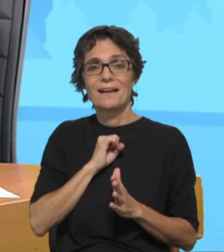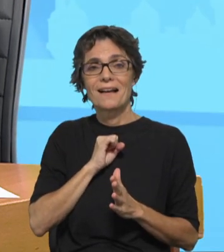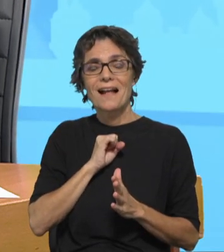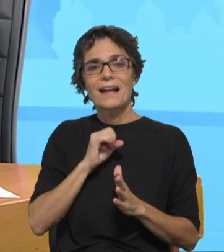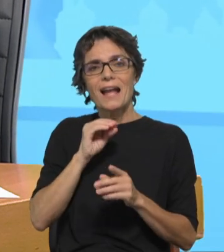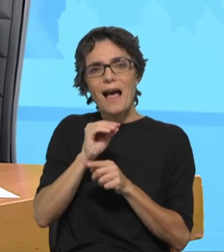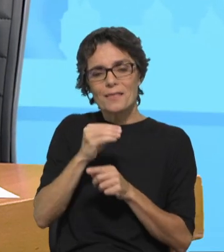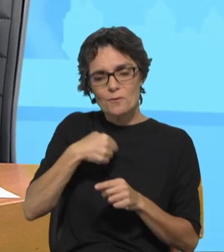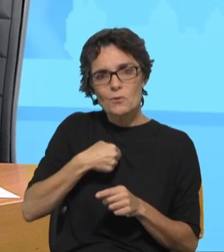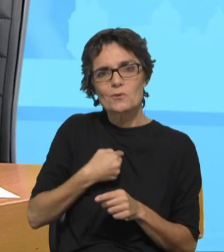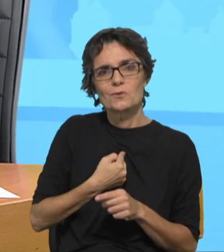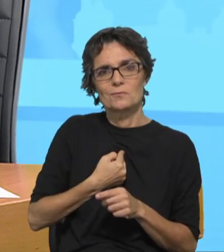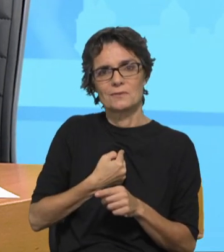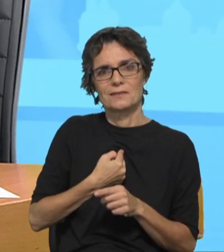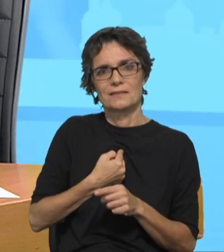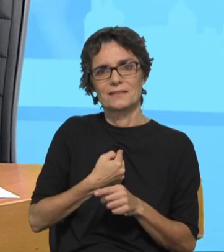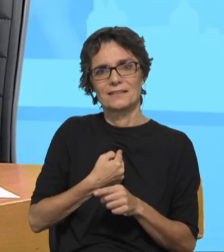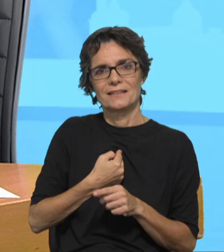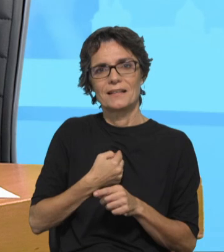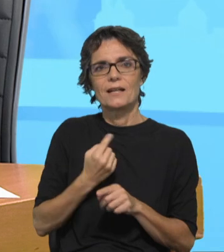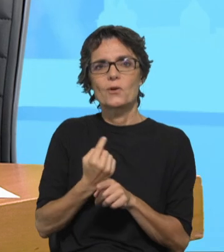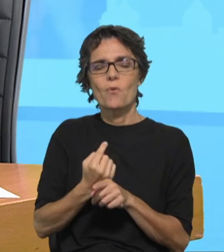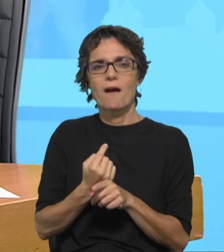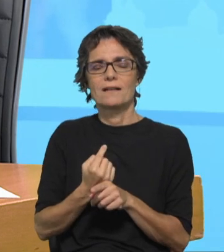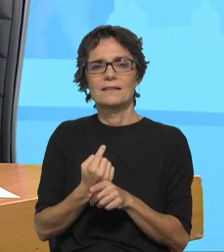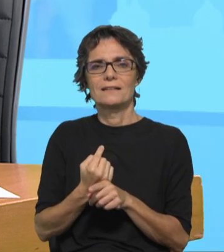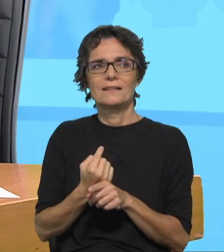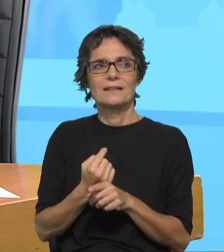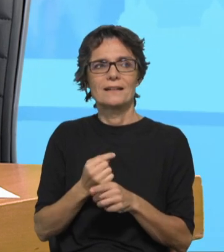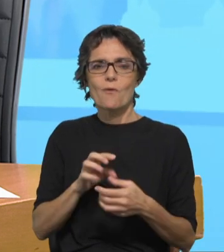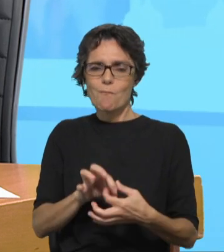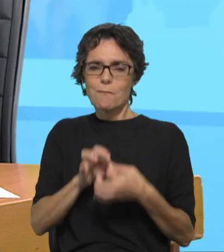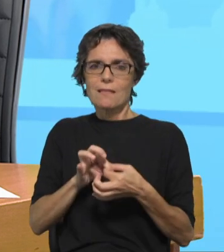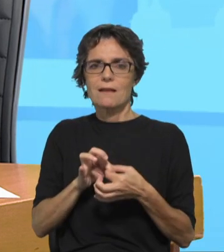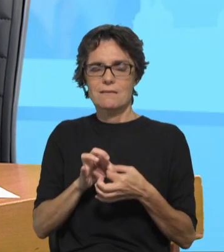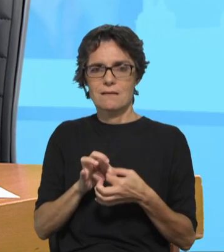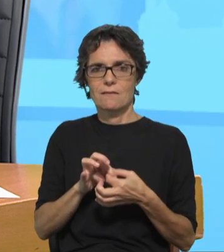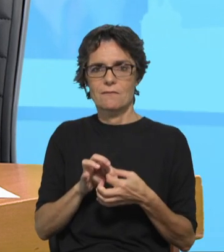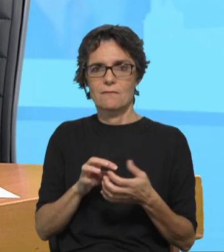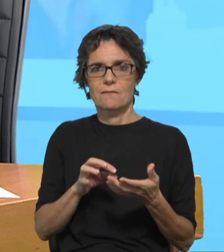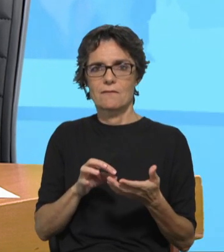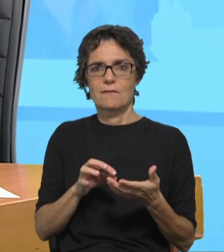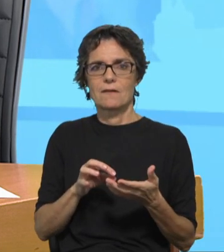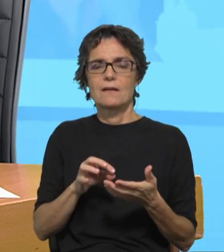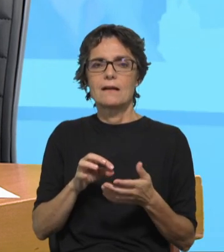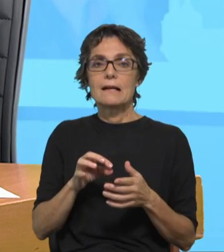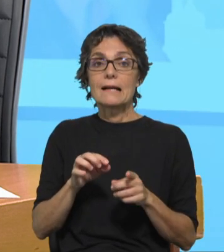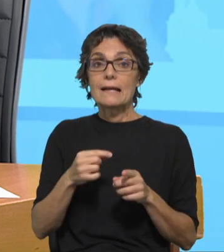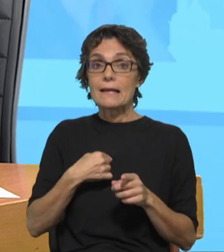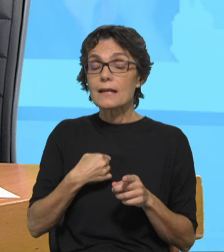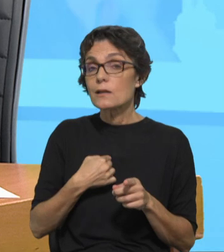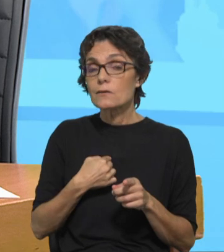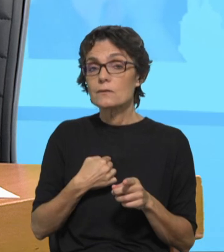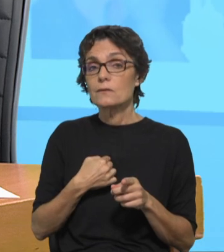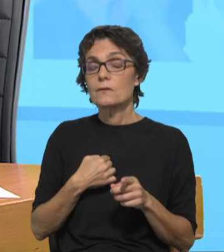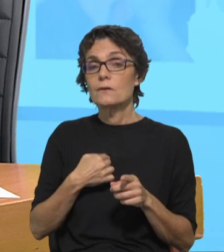que eu exerci um domínio sobre ela, não é? Desde o princípio. Ao longo da vida tenho descoberto, aquilo que